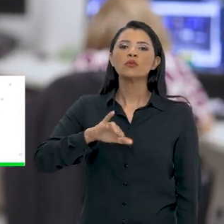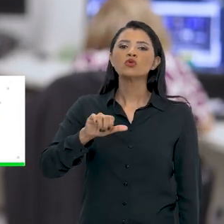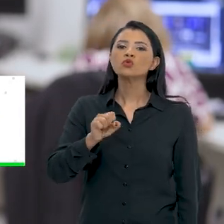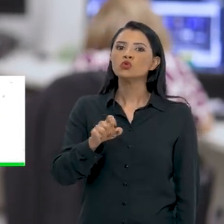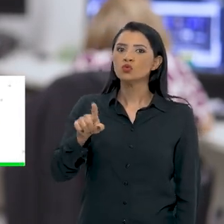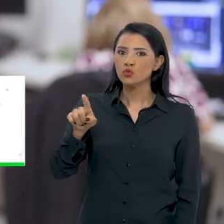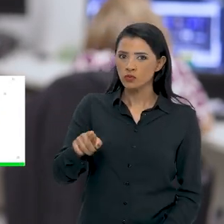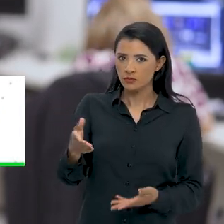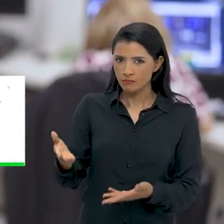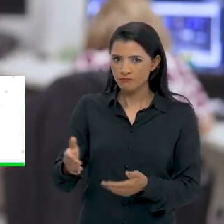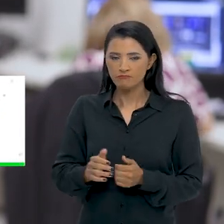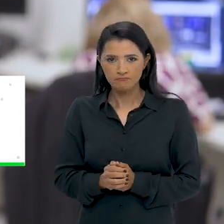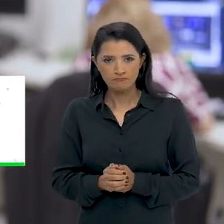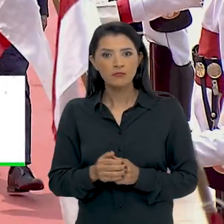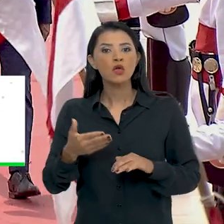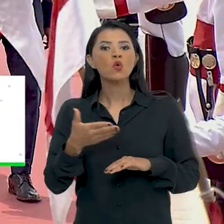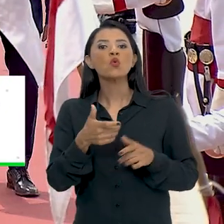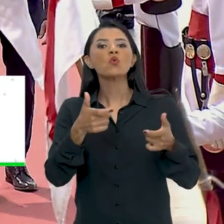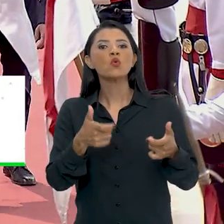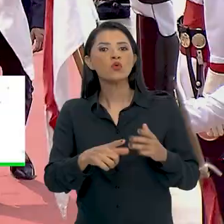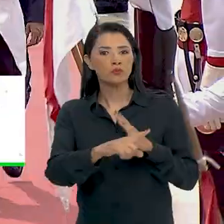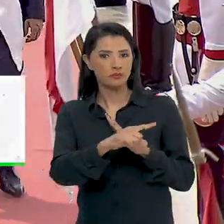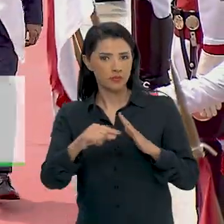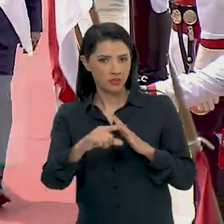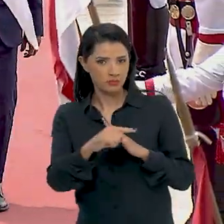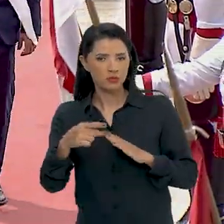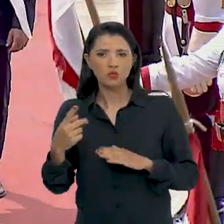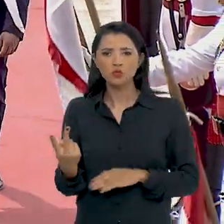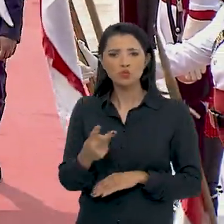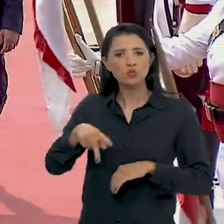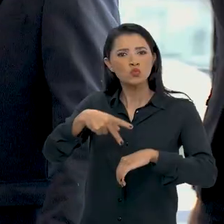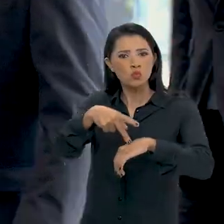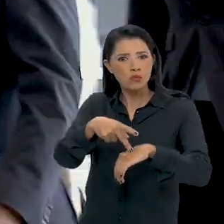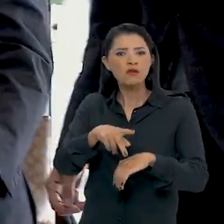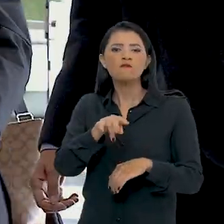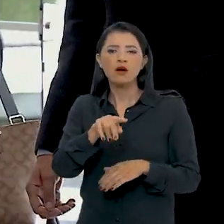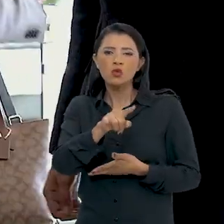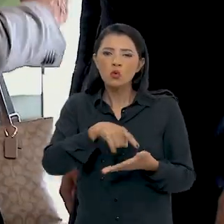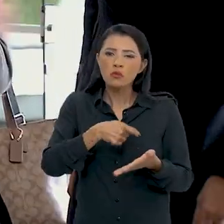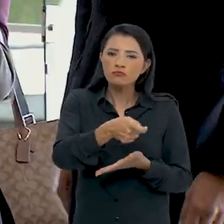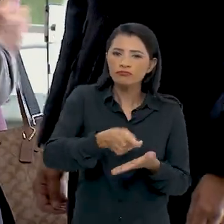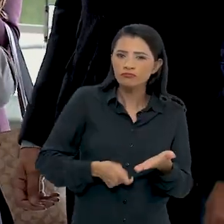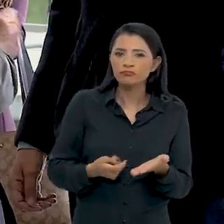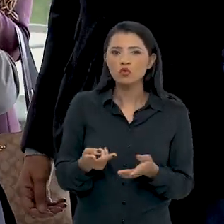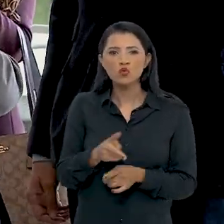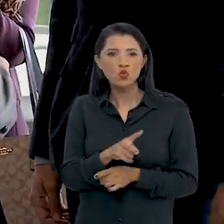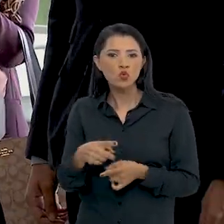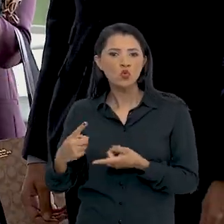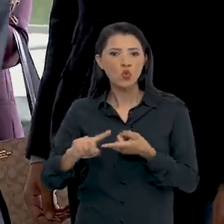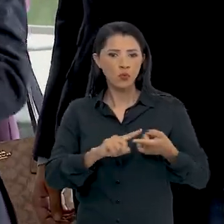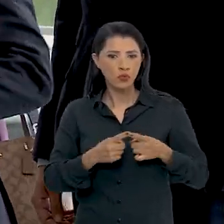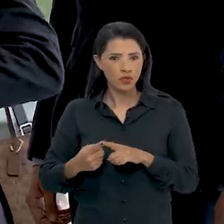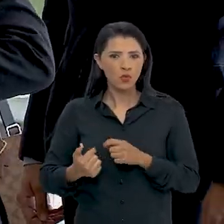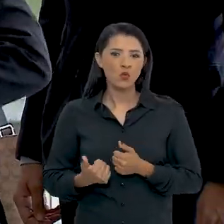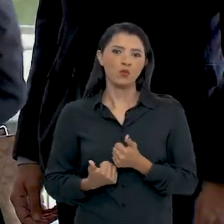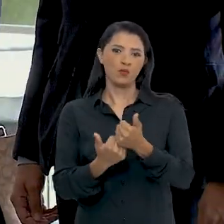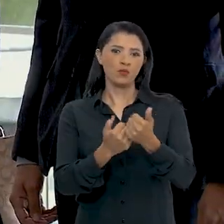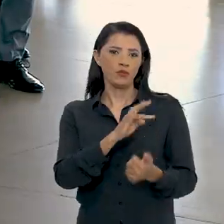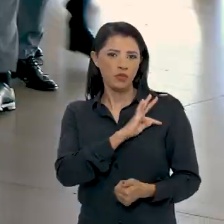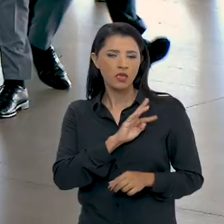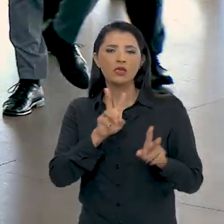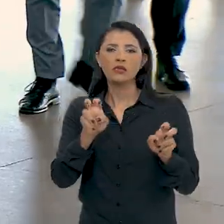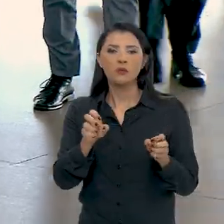Ulisses de Pina Correia e Silva. Em cerimônia no Palácio de Itamaraty, os dois países vão assinar acordos bilaterais de